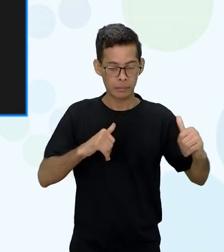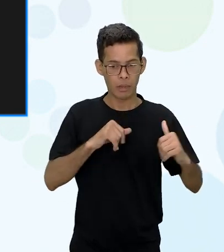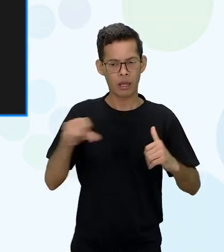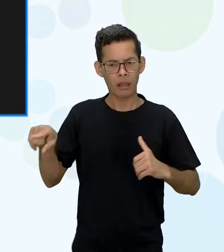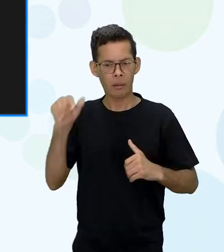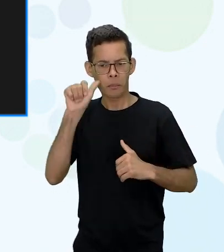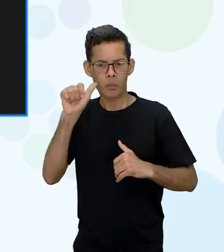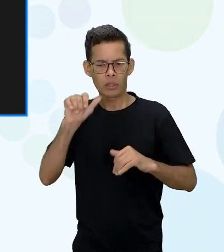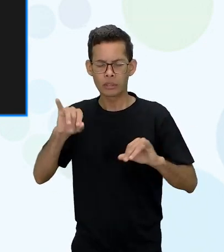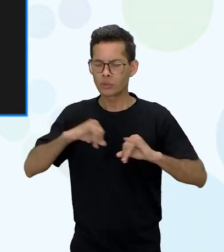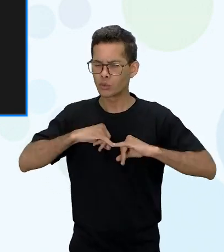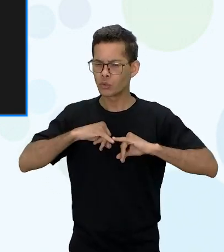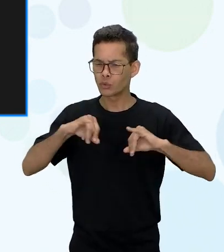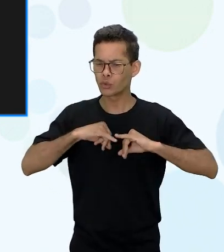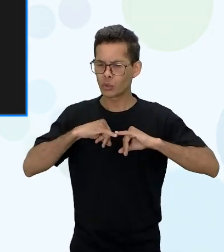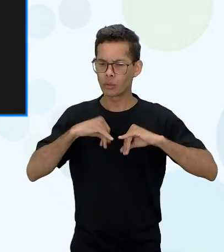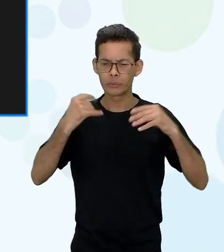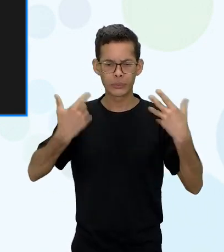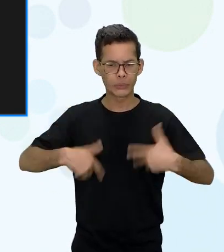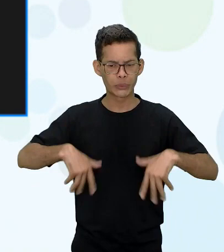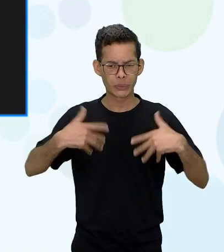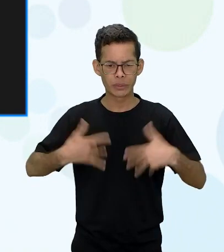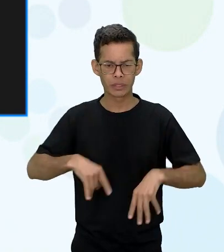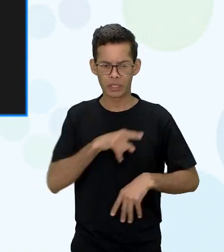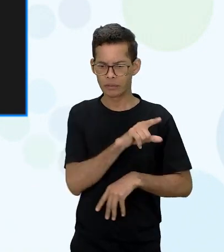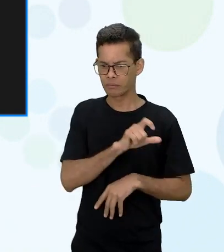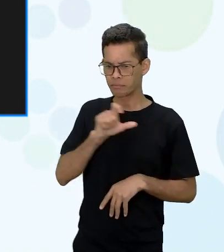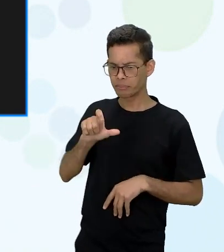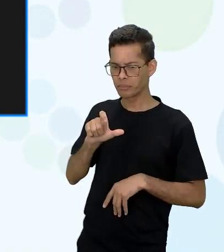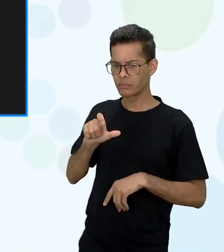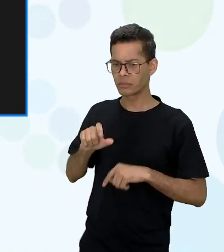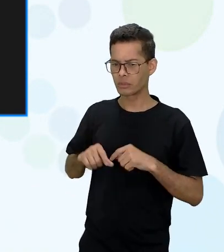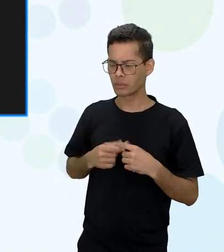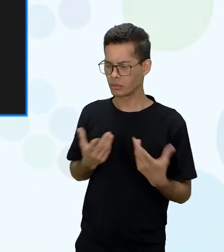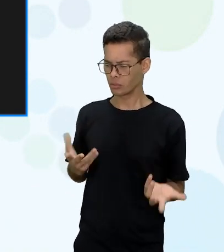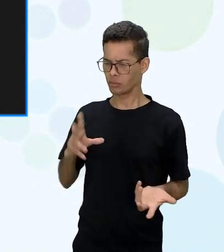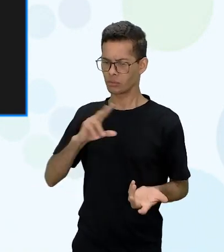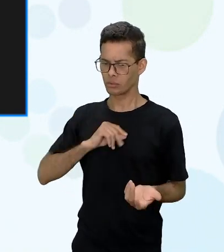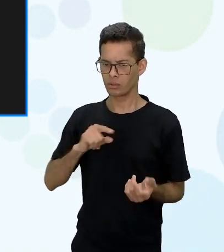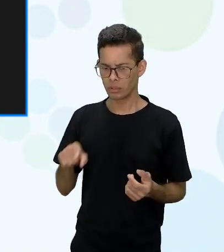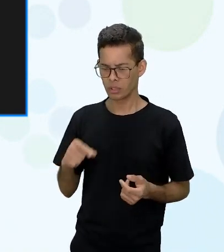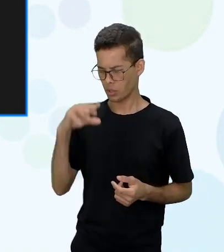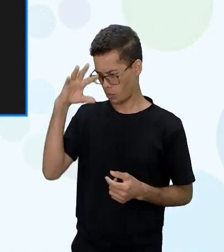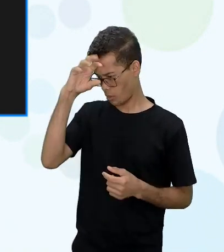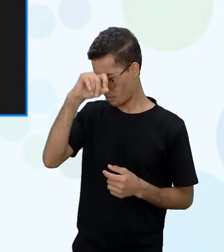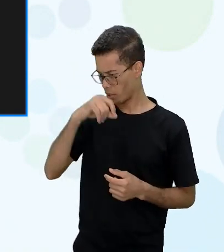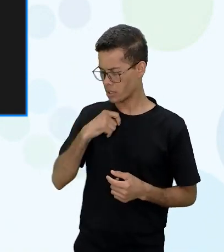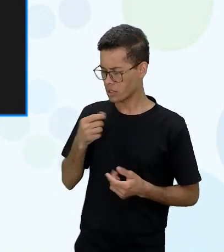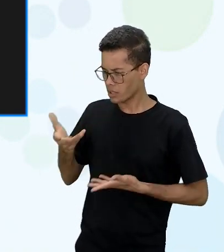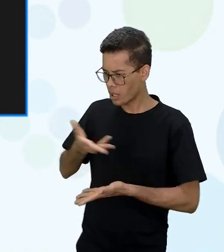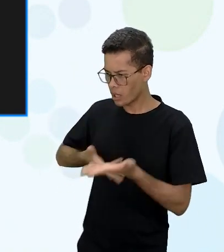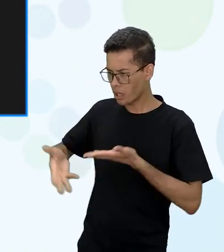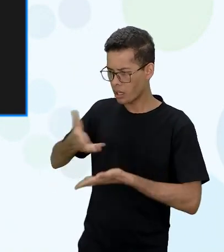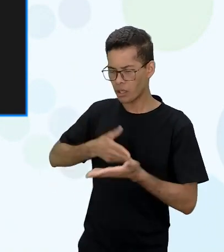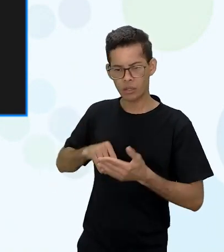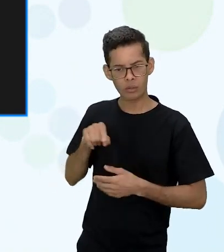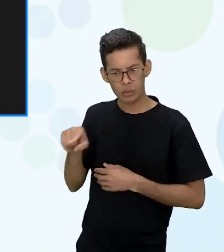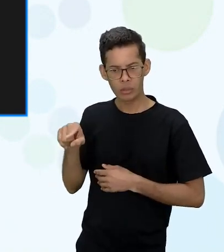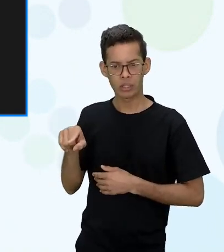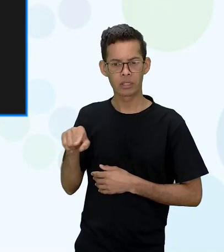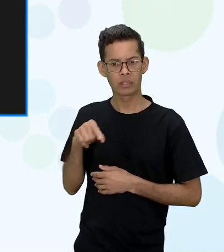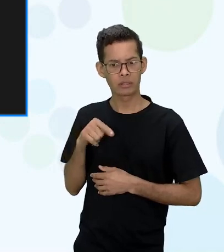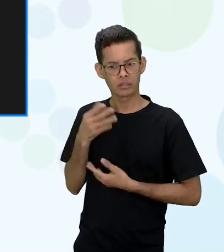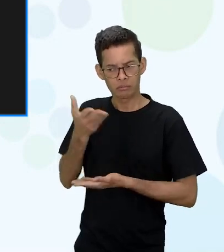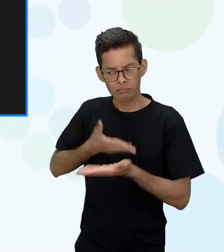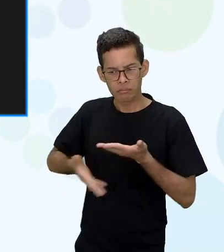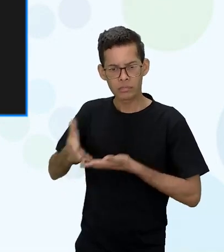ele chega a dizer para ela que você não eu aprendi a viver com eles eu aprendi a jogar o jogo deles eu